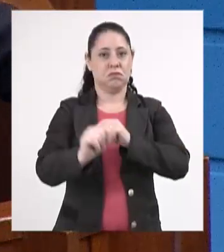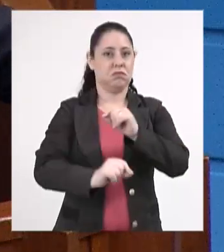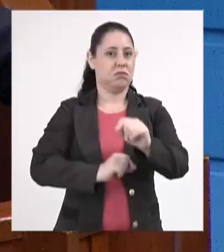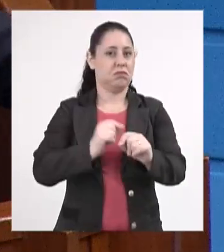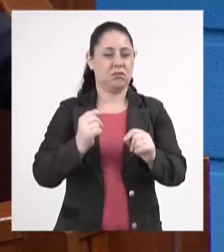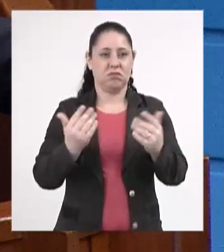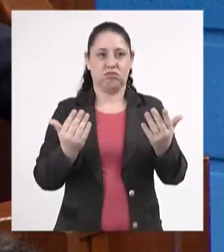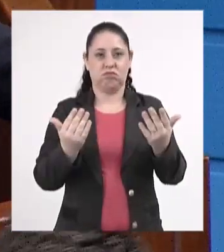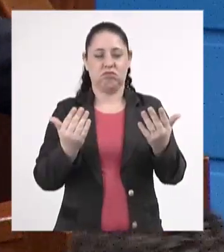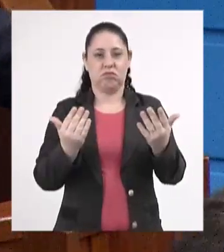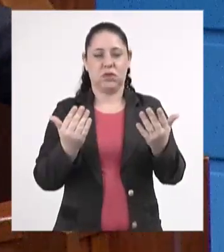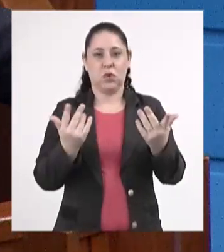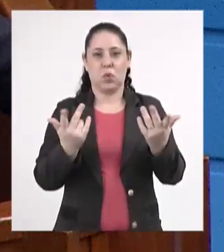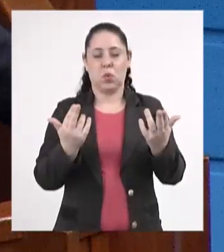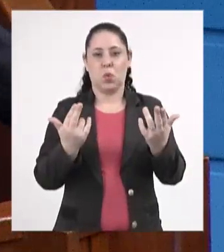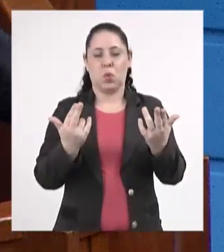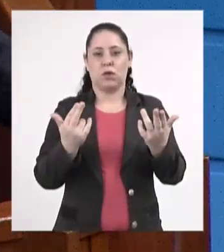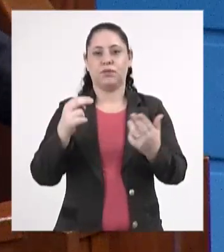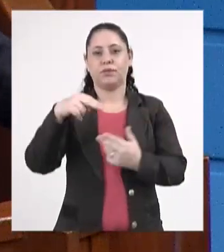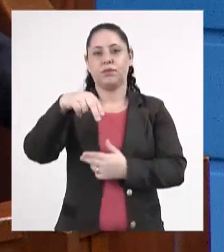nazista.